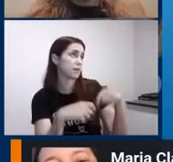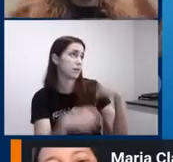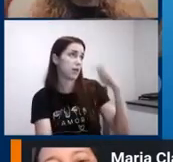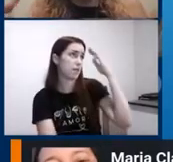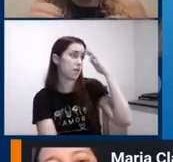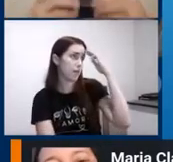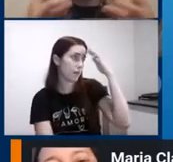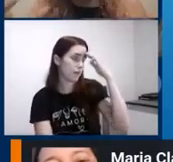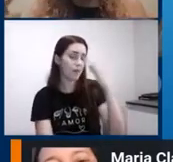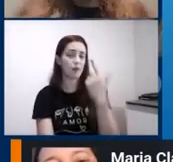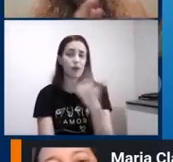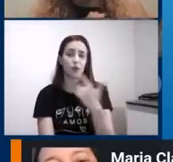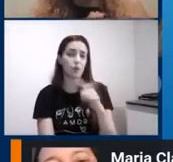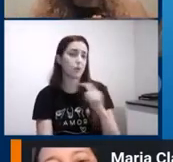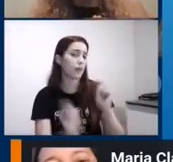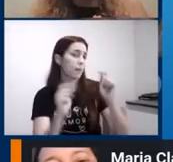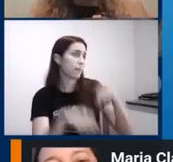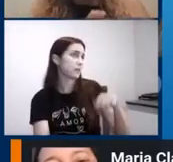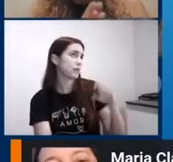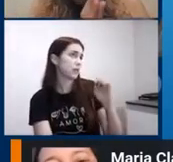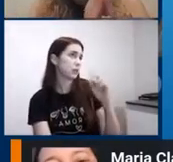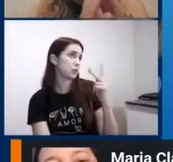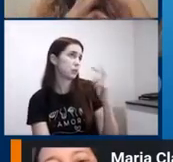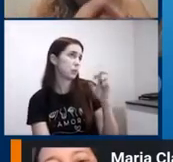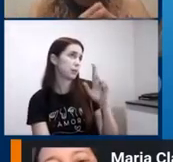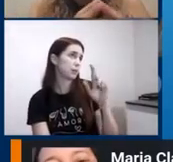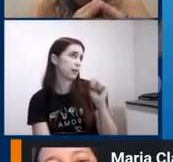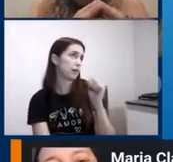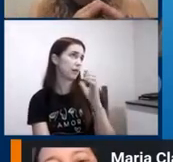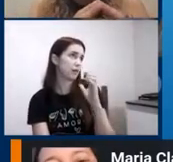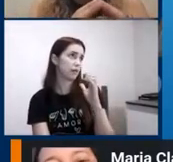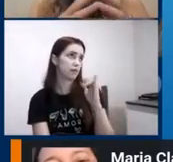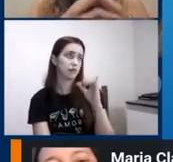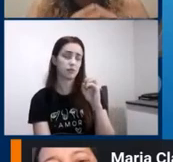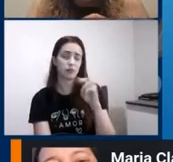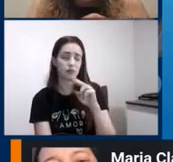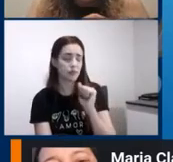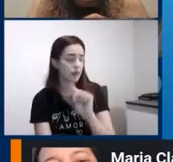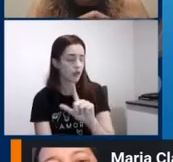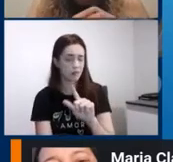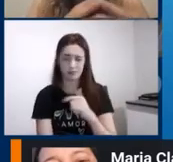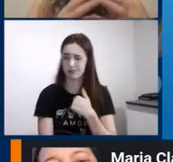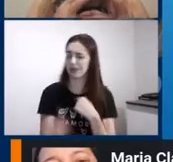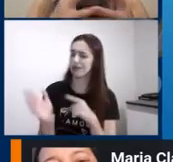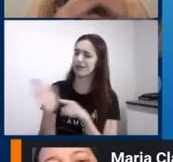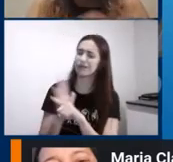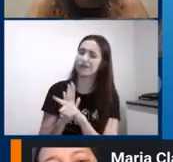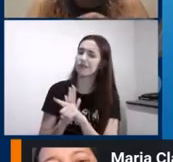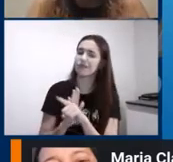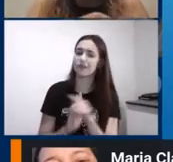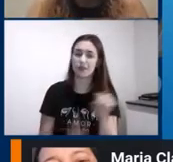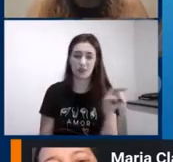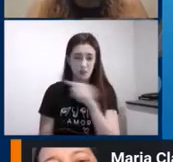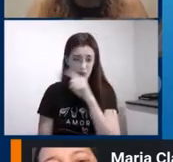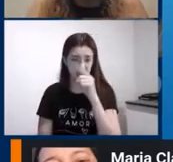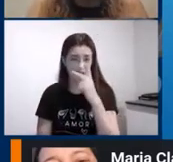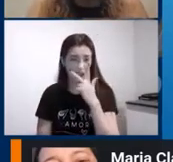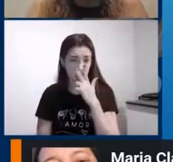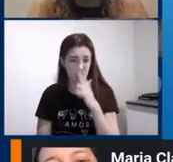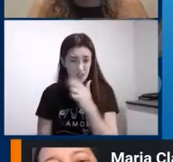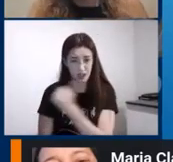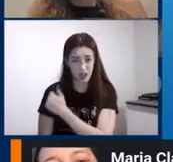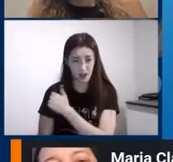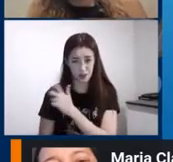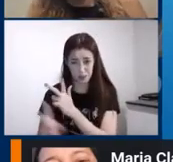vocês ou do aluno de vocês a minha pergunta é o quanto que cada aluno de vocês